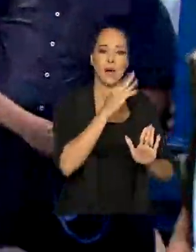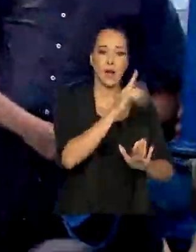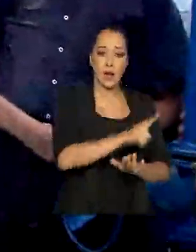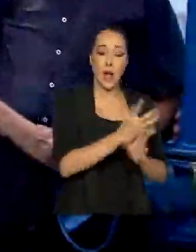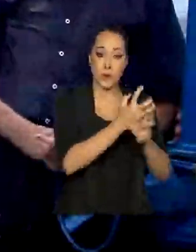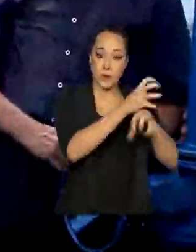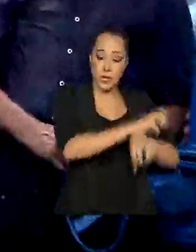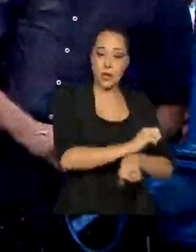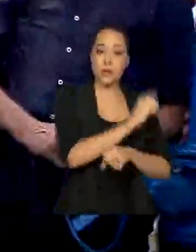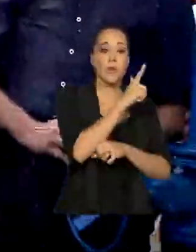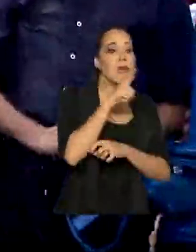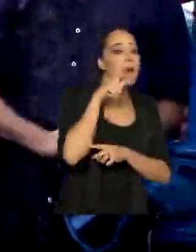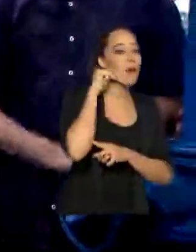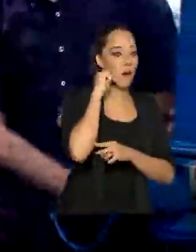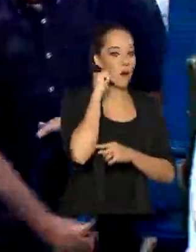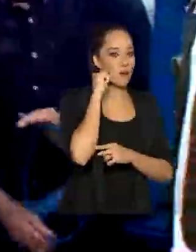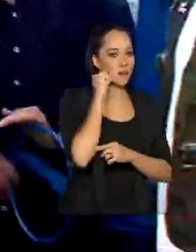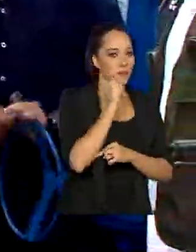do sertão alagoano.